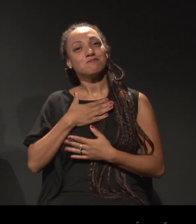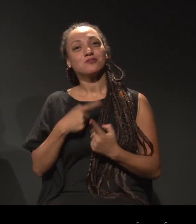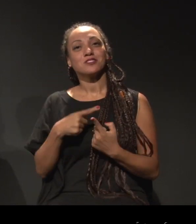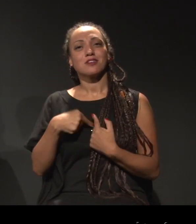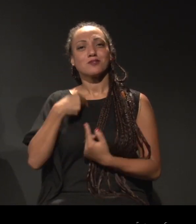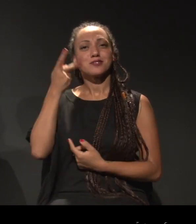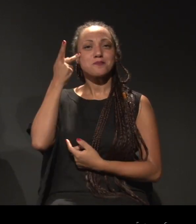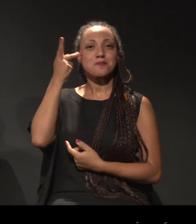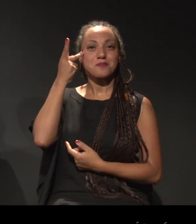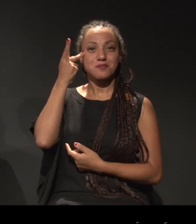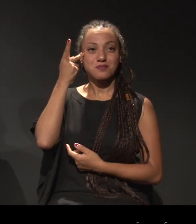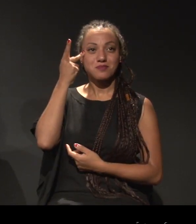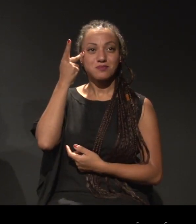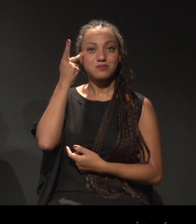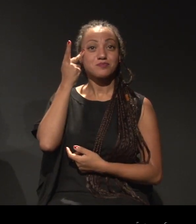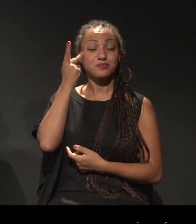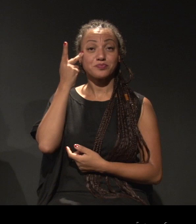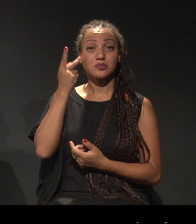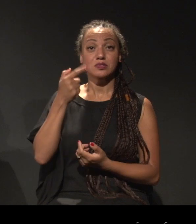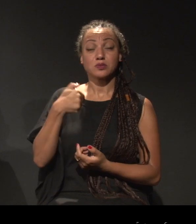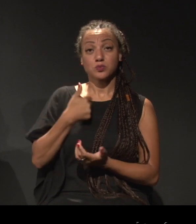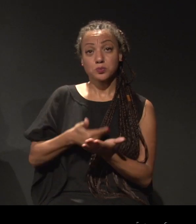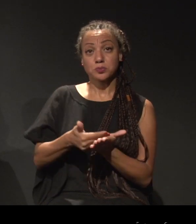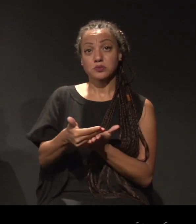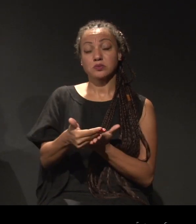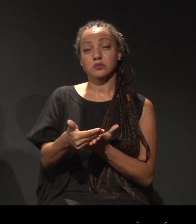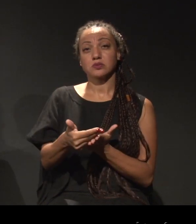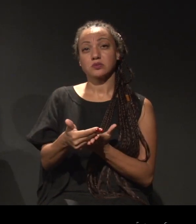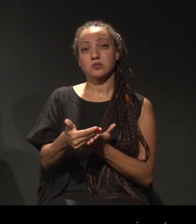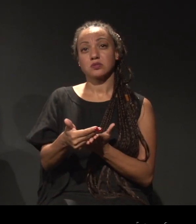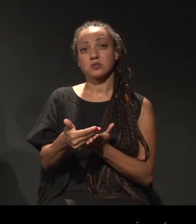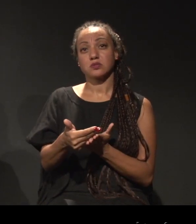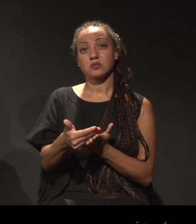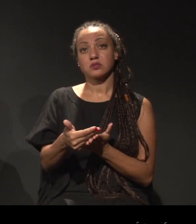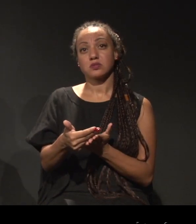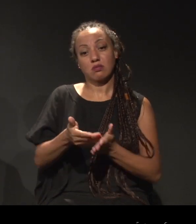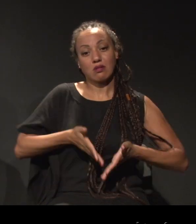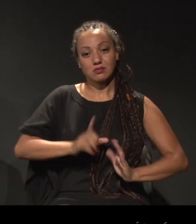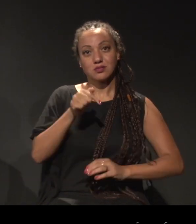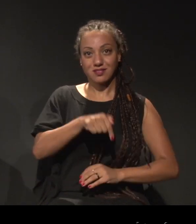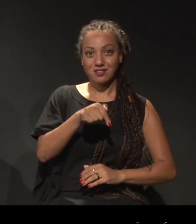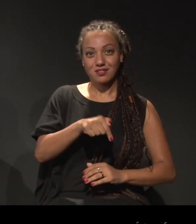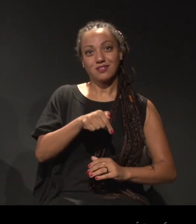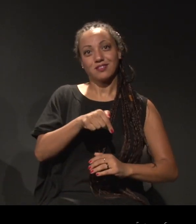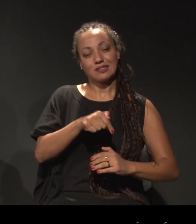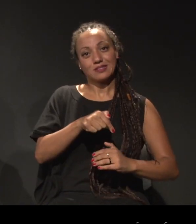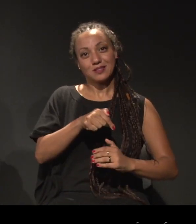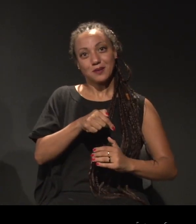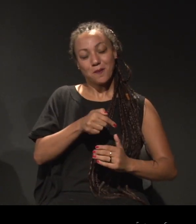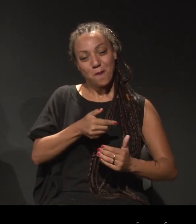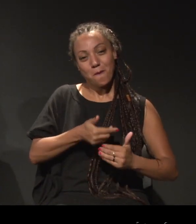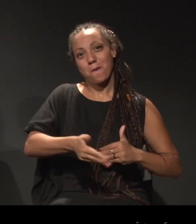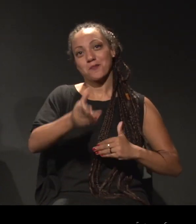por ter começado, por ter nascido aqui, e ali começa toda a história,